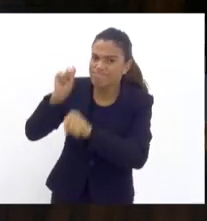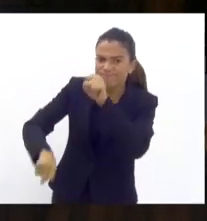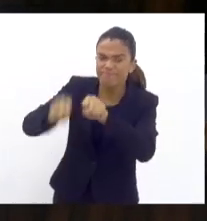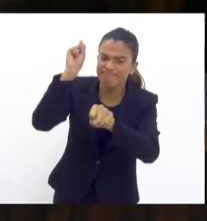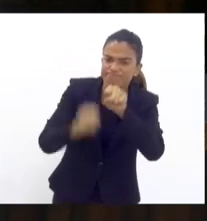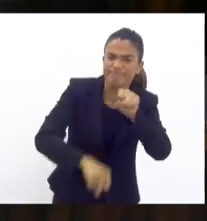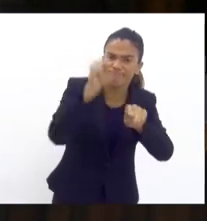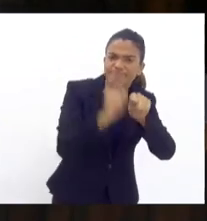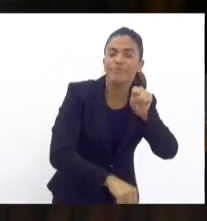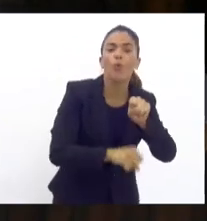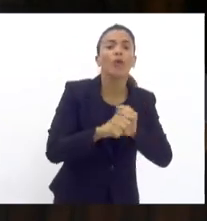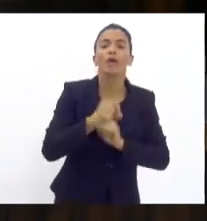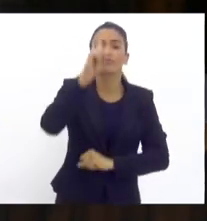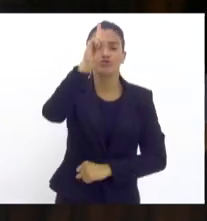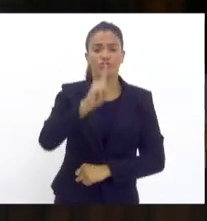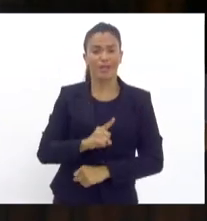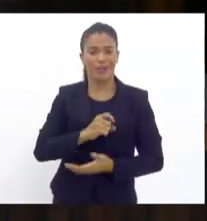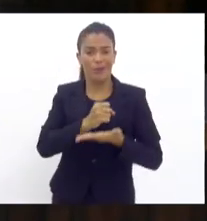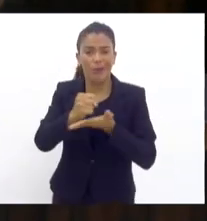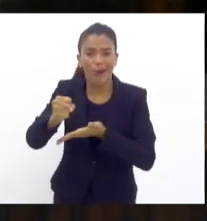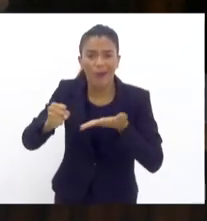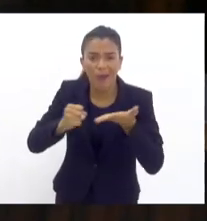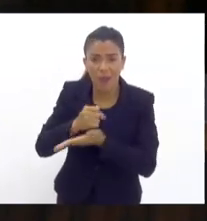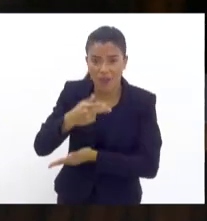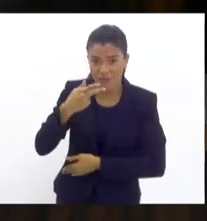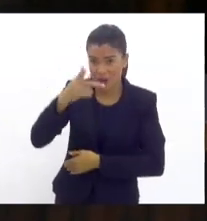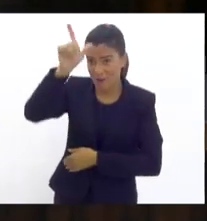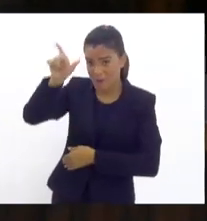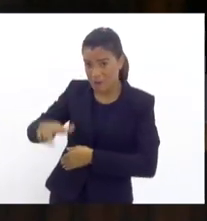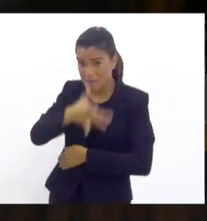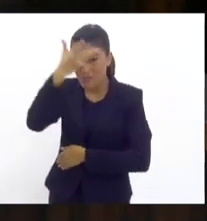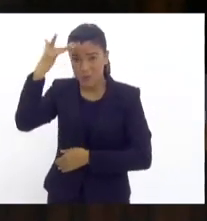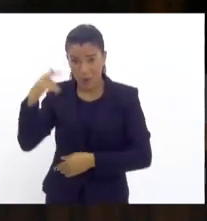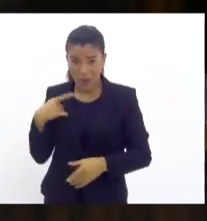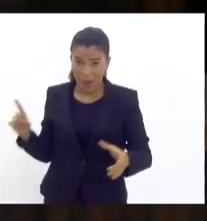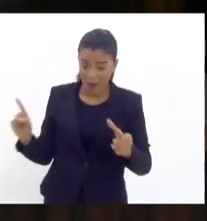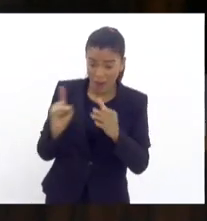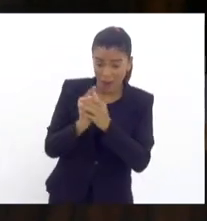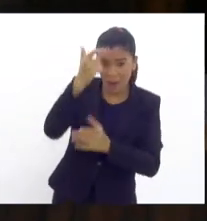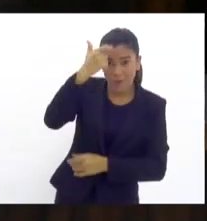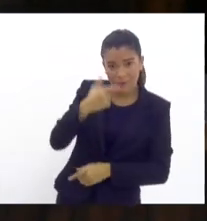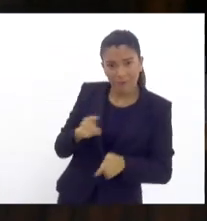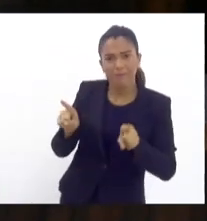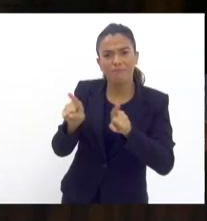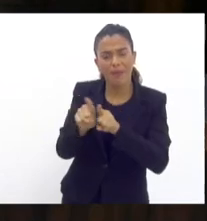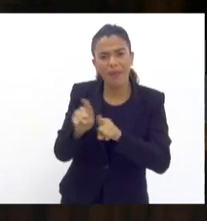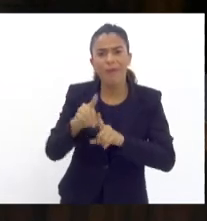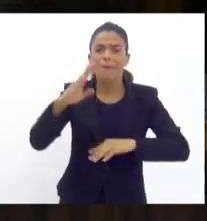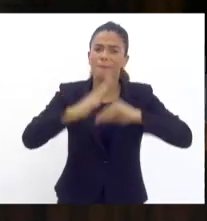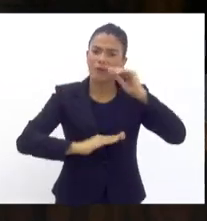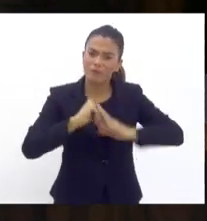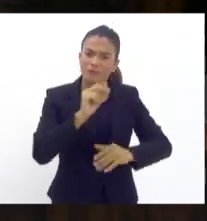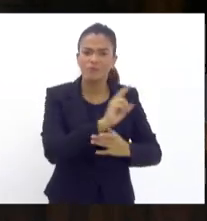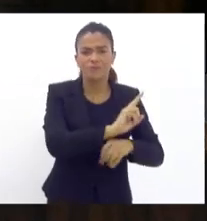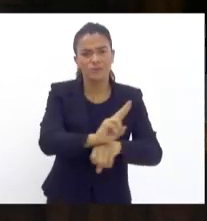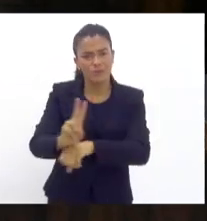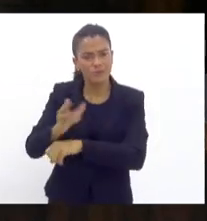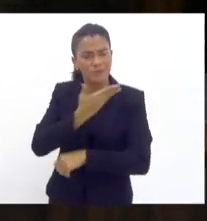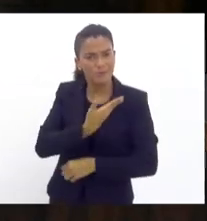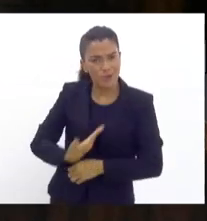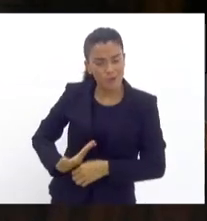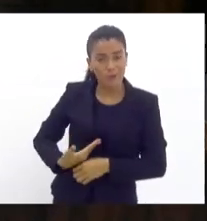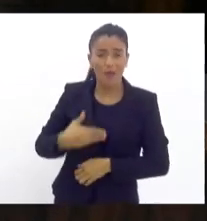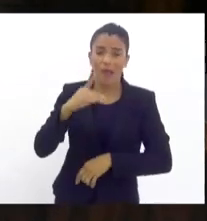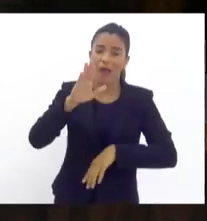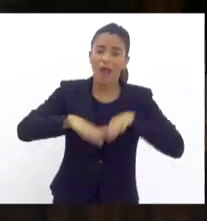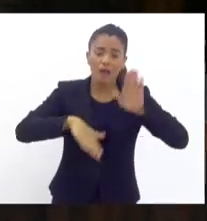nos seus direitos mais básicos e quando eu falo pessoas eu também incluo os profissionais da área de segurança pública porque às vezes